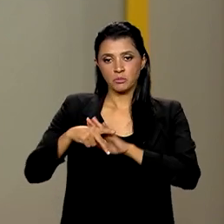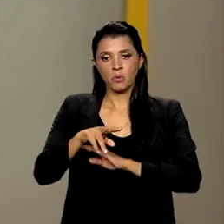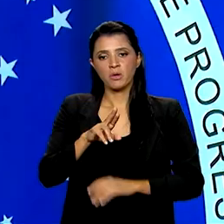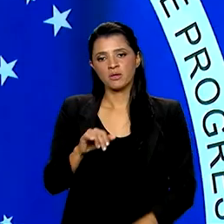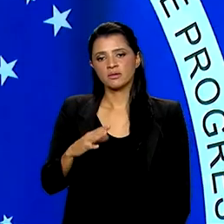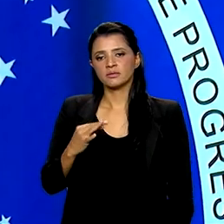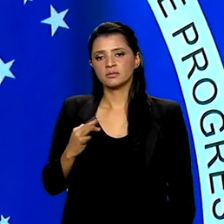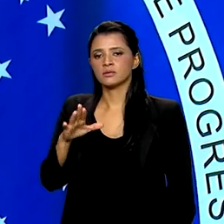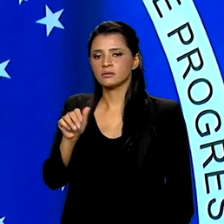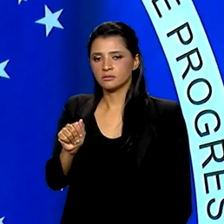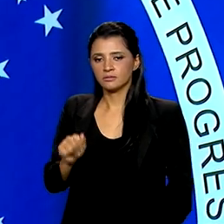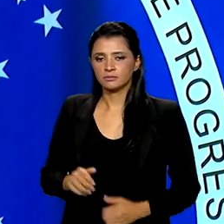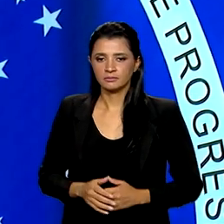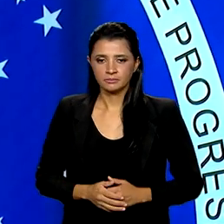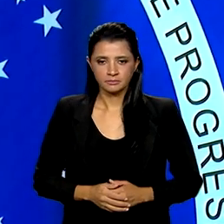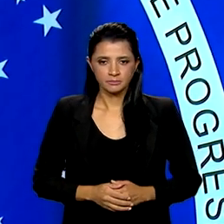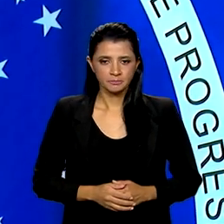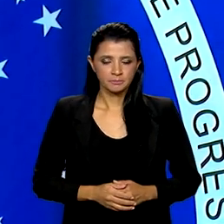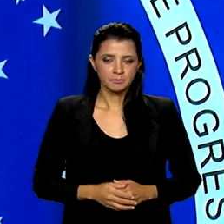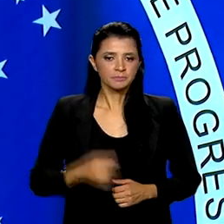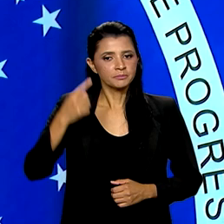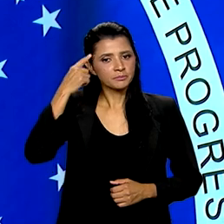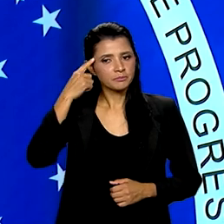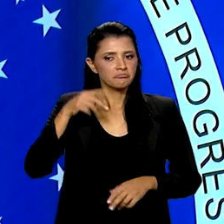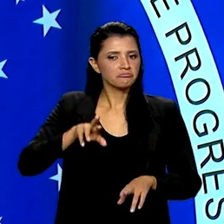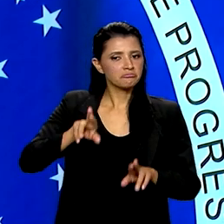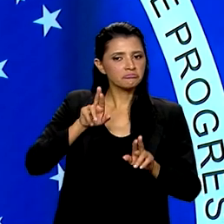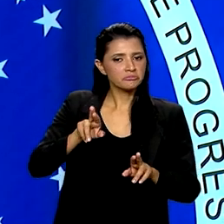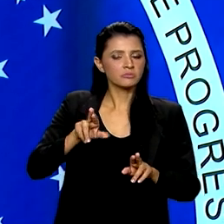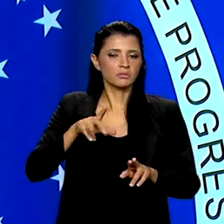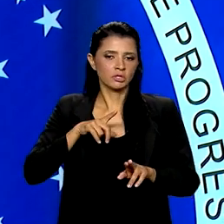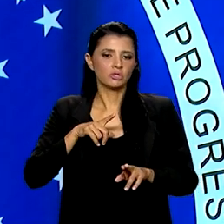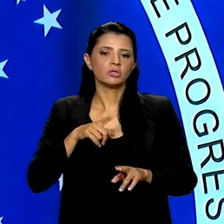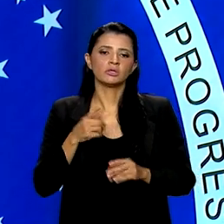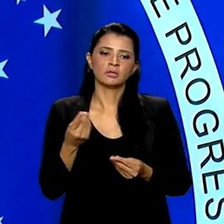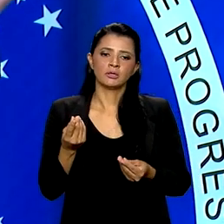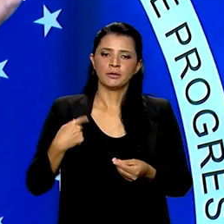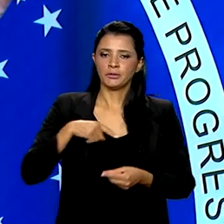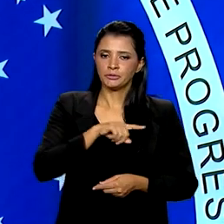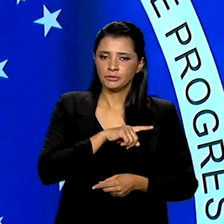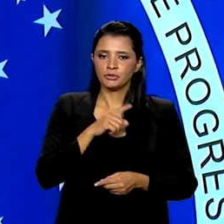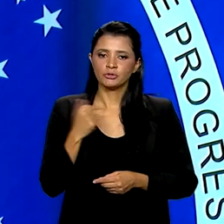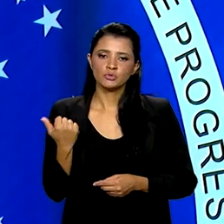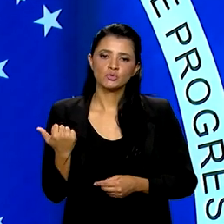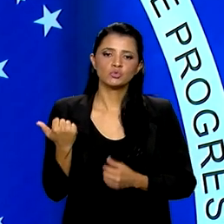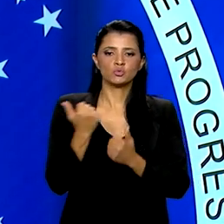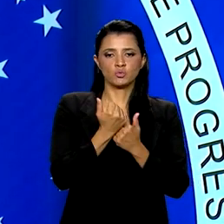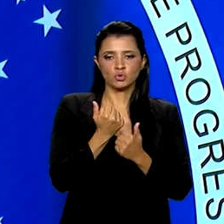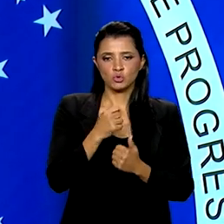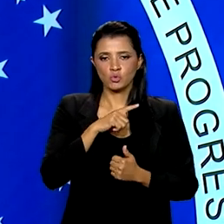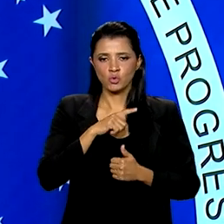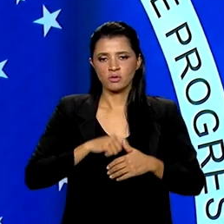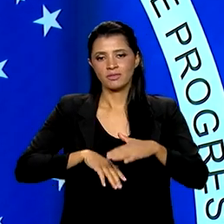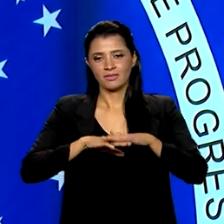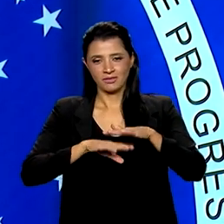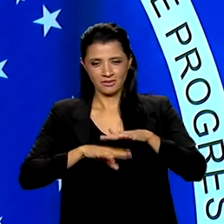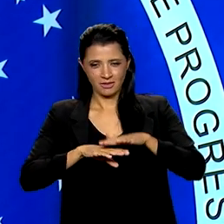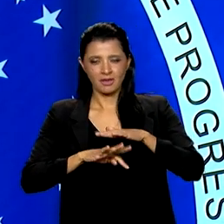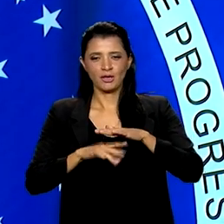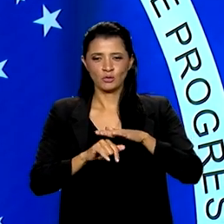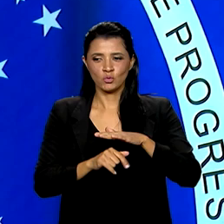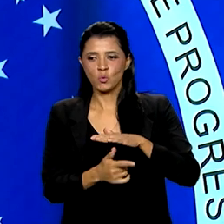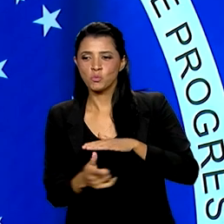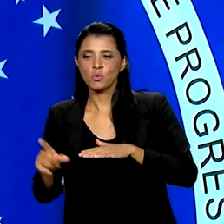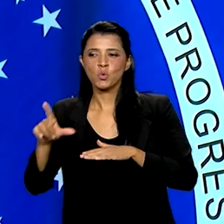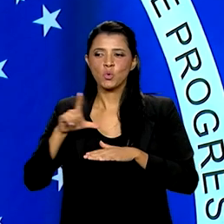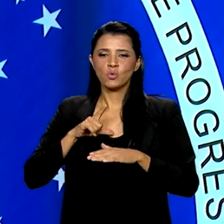Eu penso que havia uma expectativa muito grande da gente substituir o teto de gastos por algo